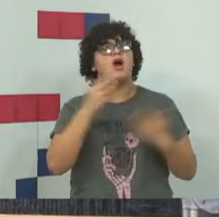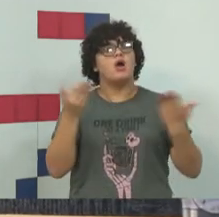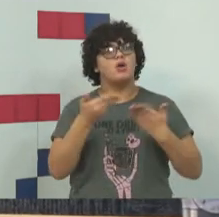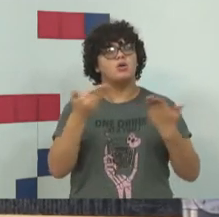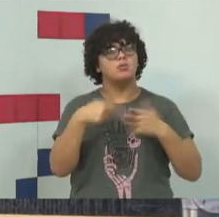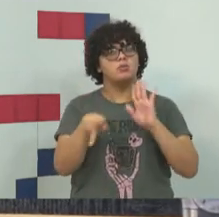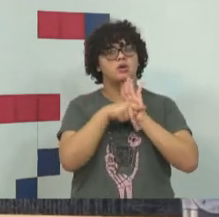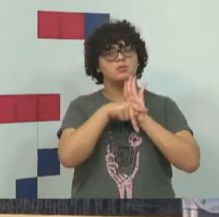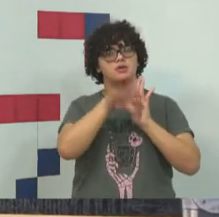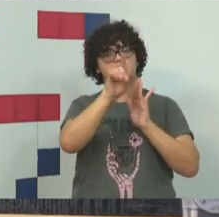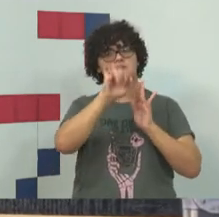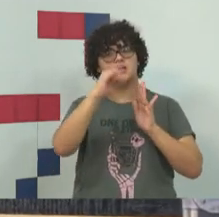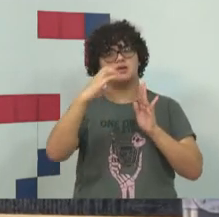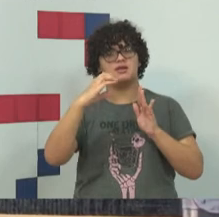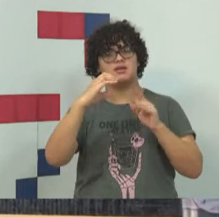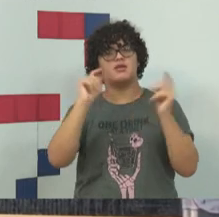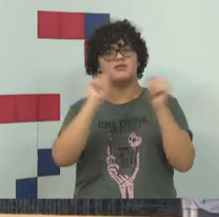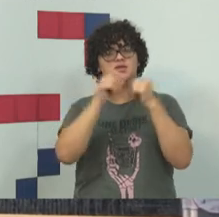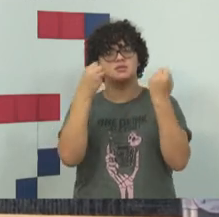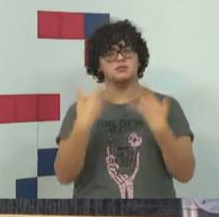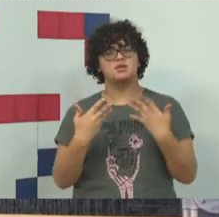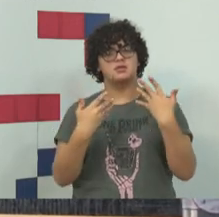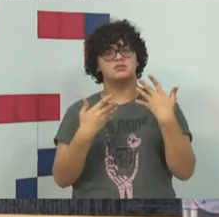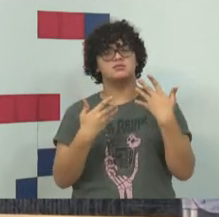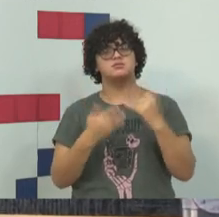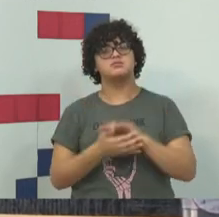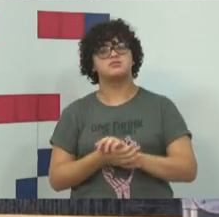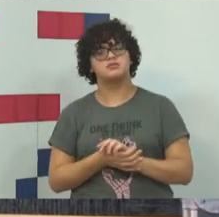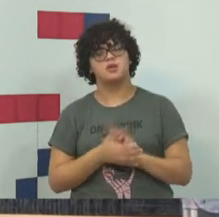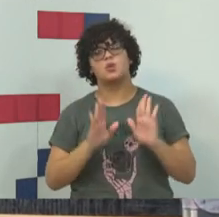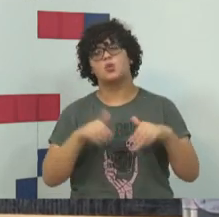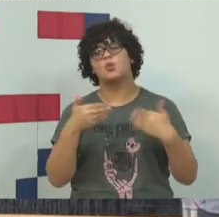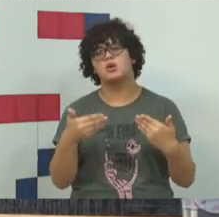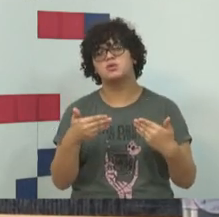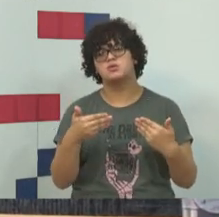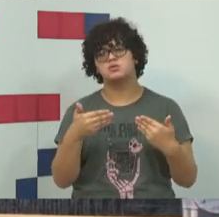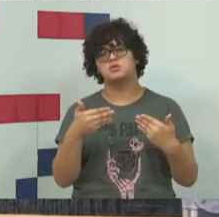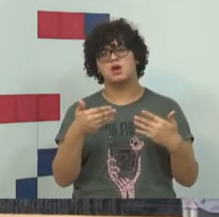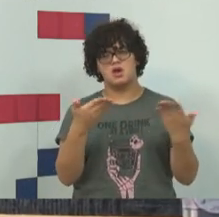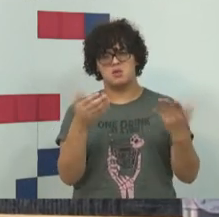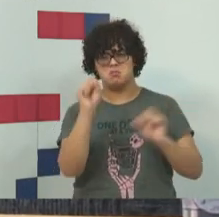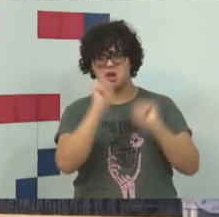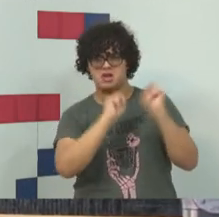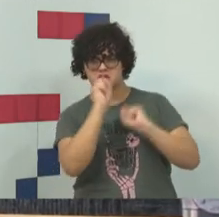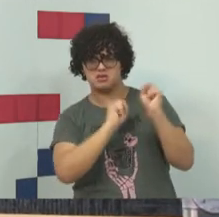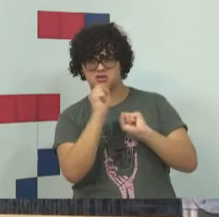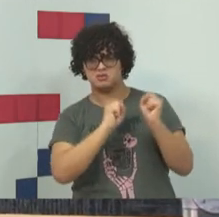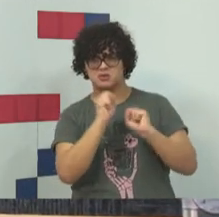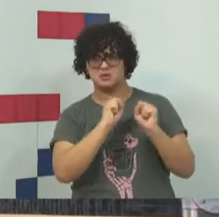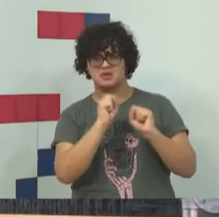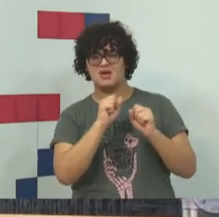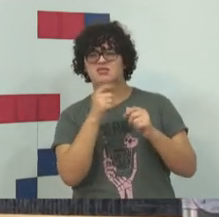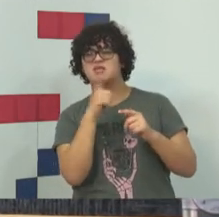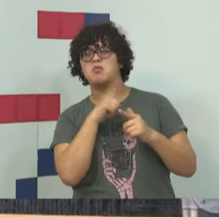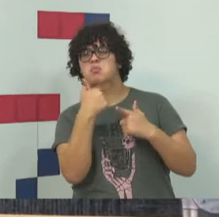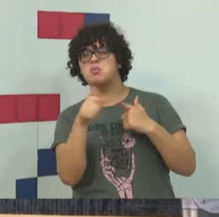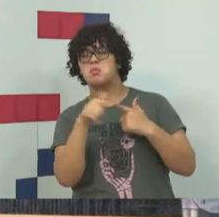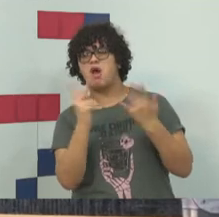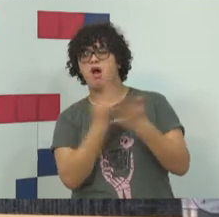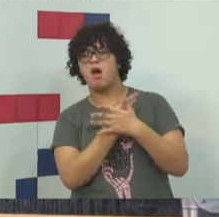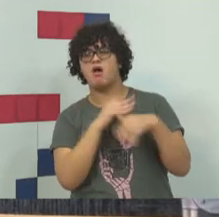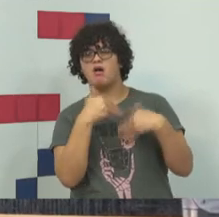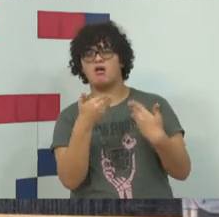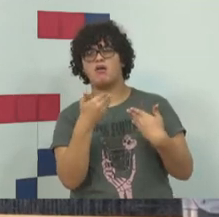do DEIC nos dizem? Quando uma empresa é vítima de um crime desse, empresa, no caso,